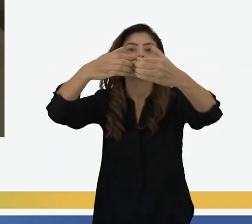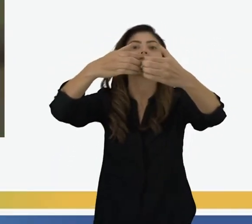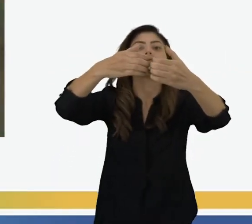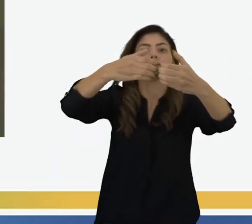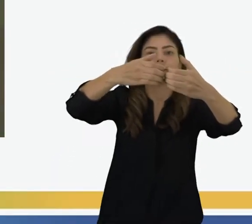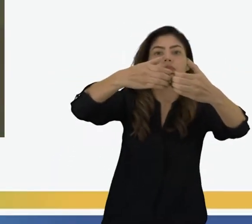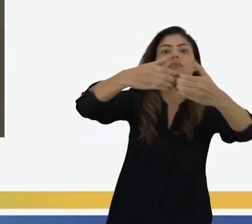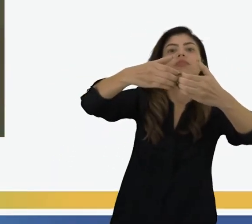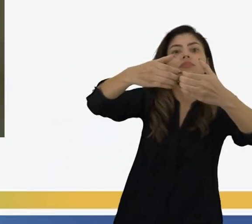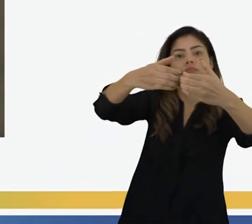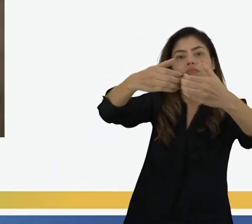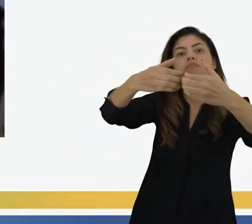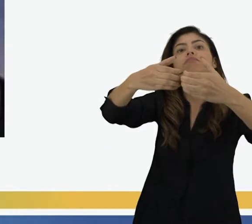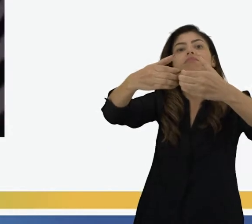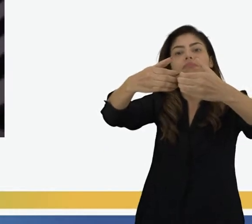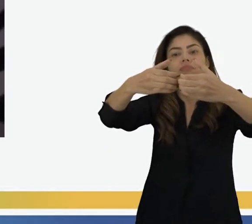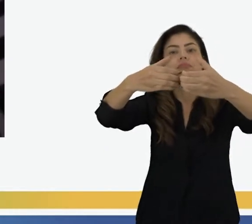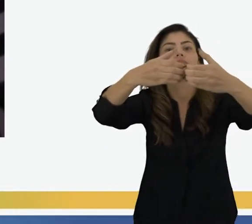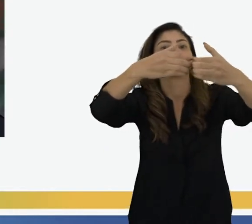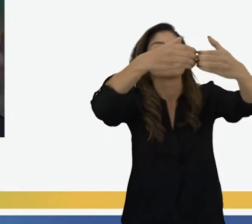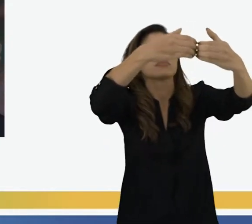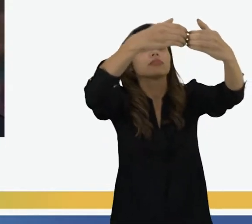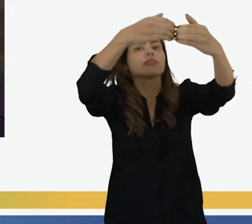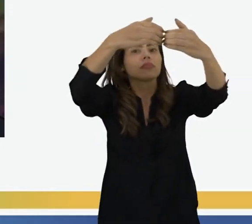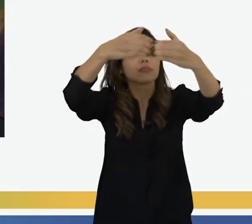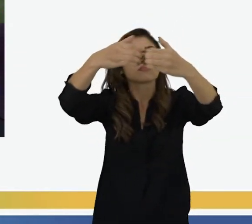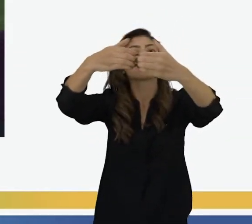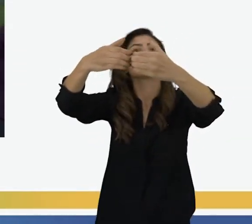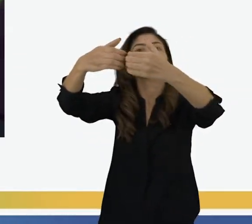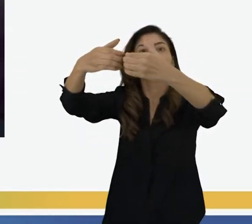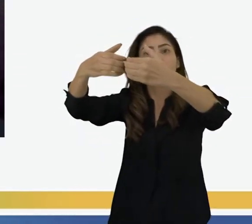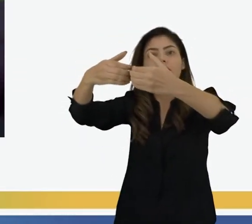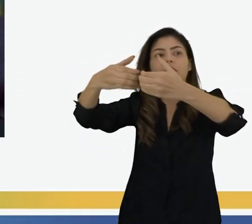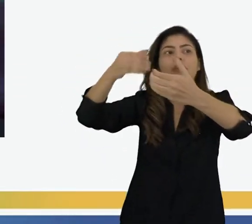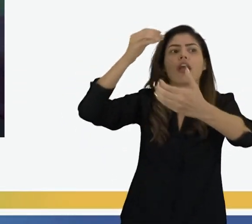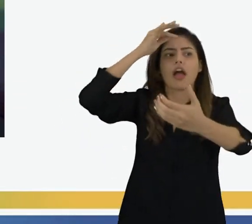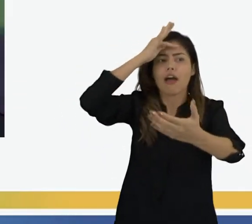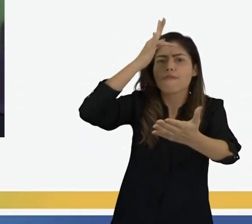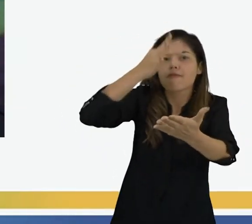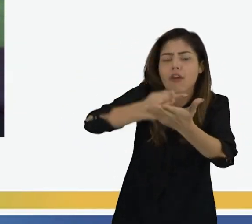A dor e a emoção